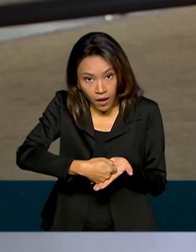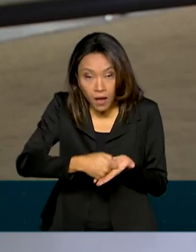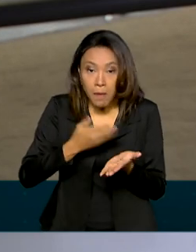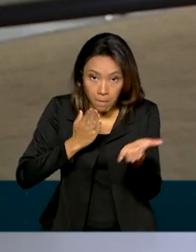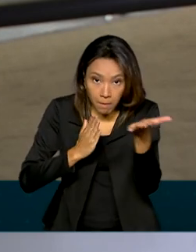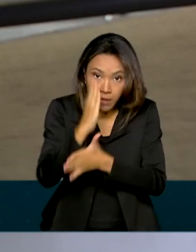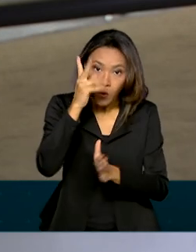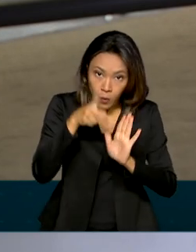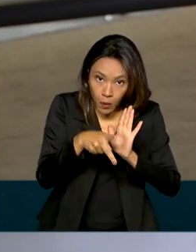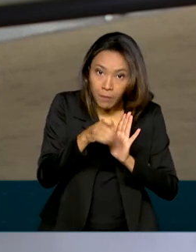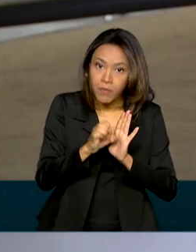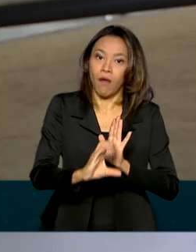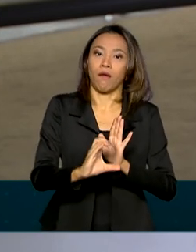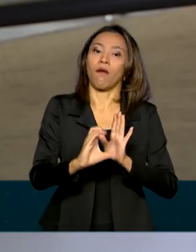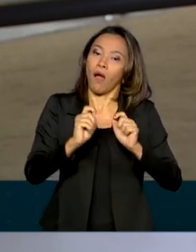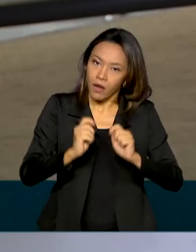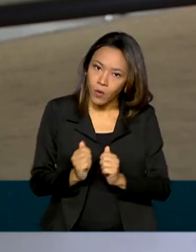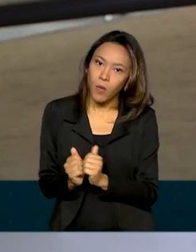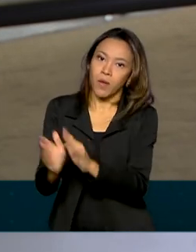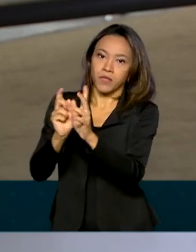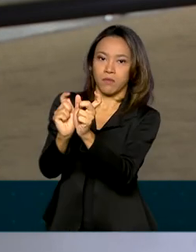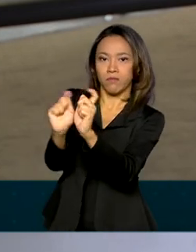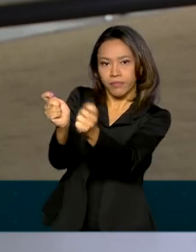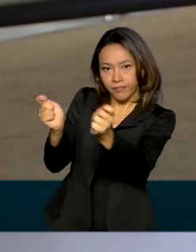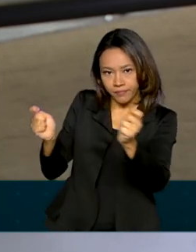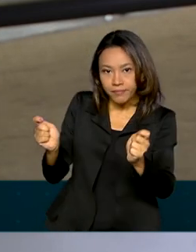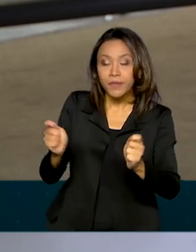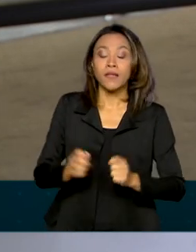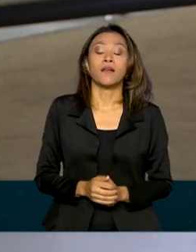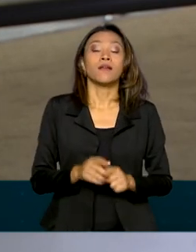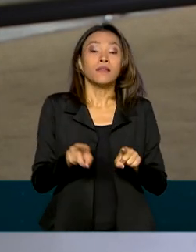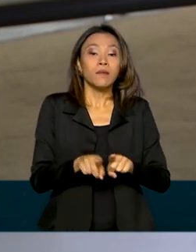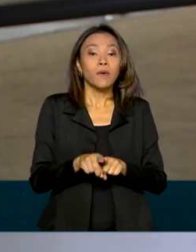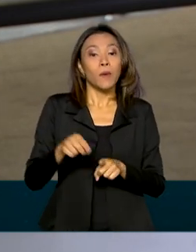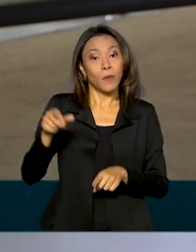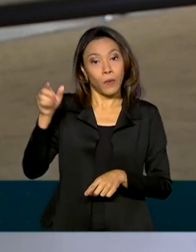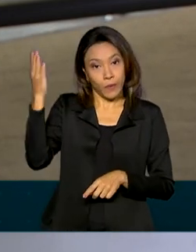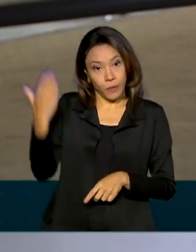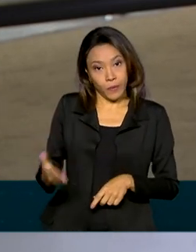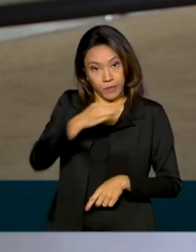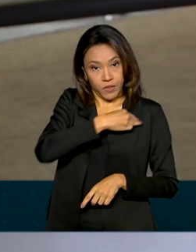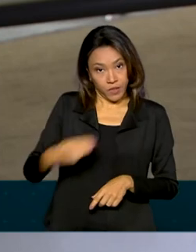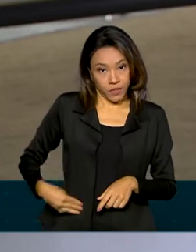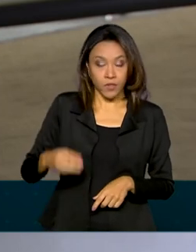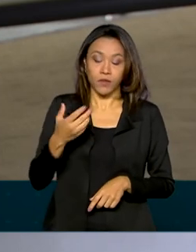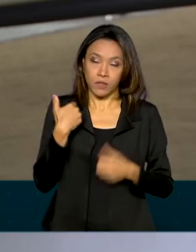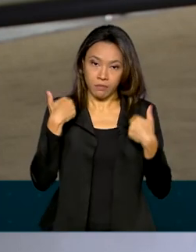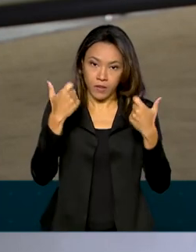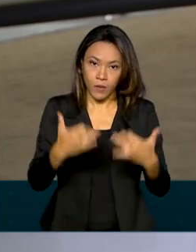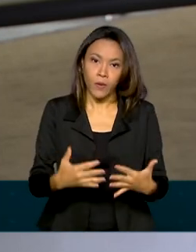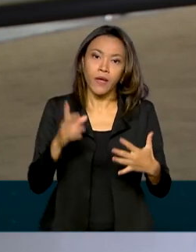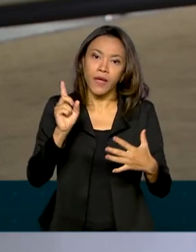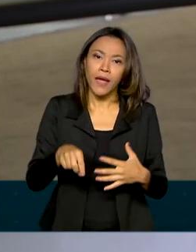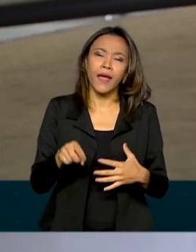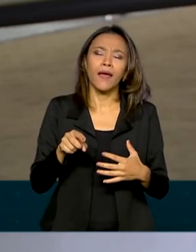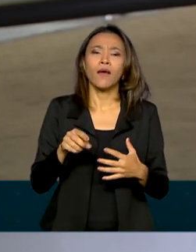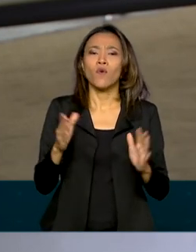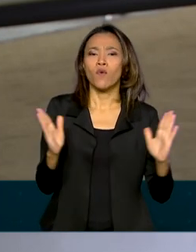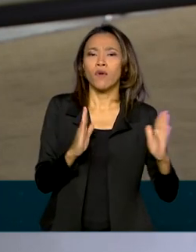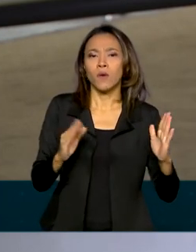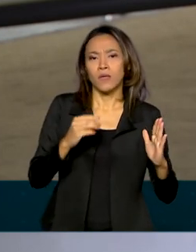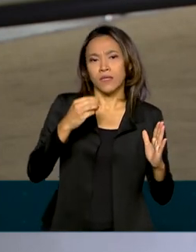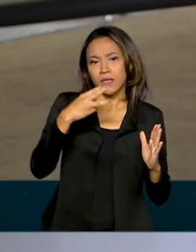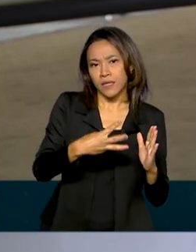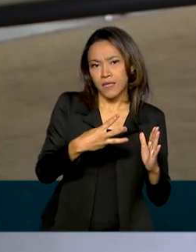em definitivo. Nesta semana, o ministro Paulo Guedes disse, adiantou que as parcelas da ajuda serão de R 175 a R$